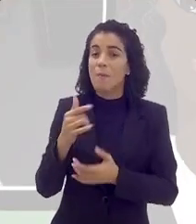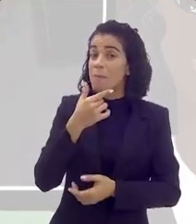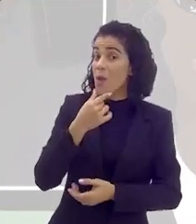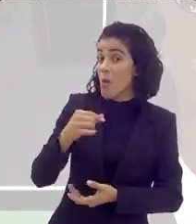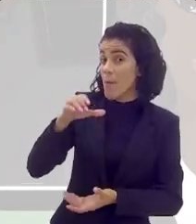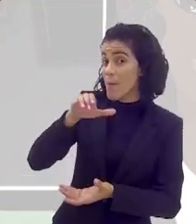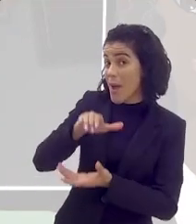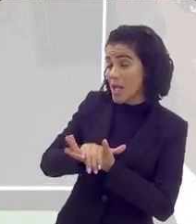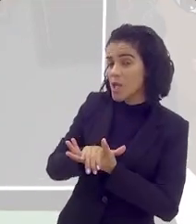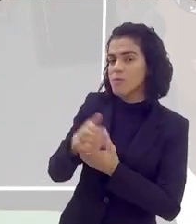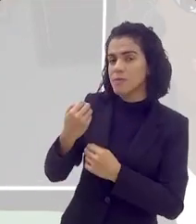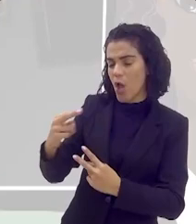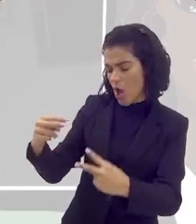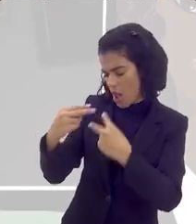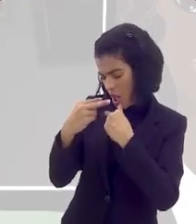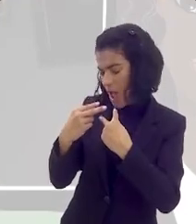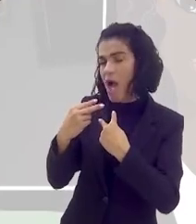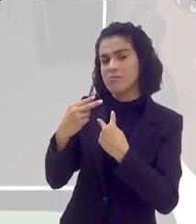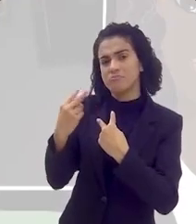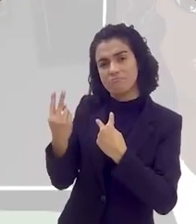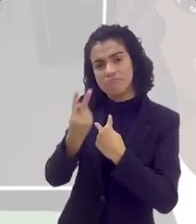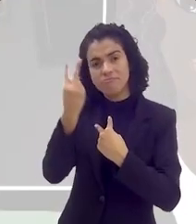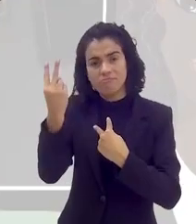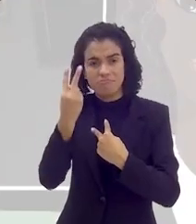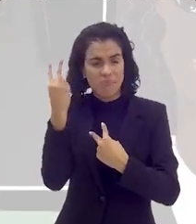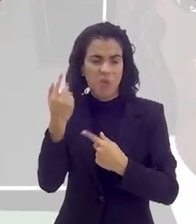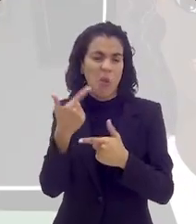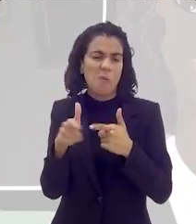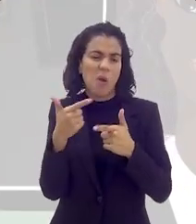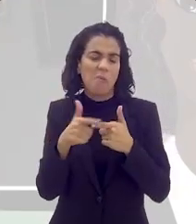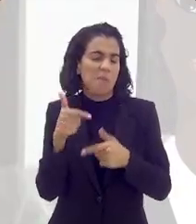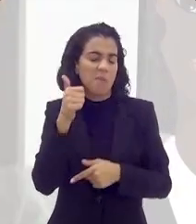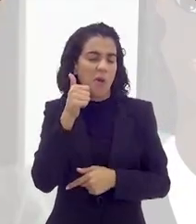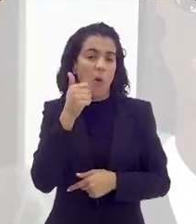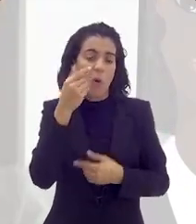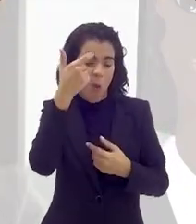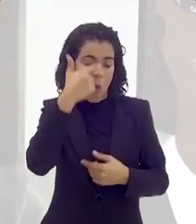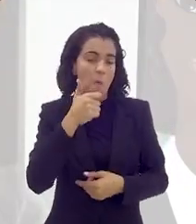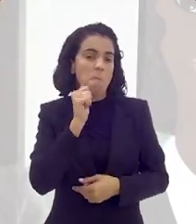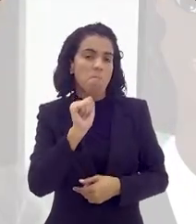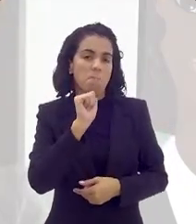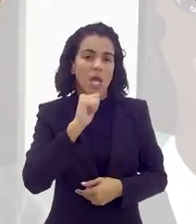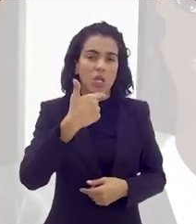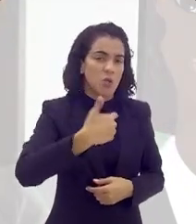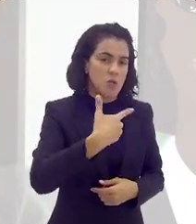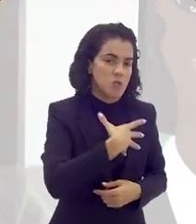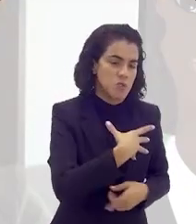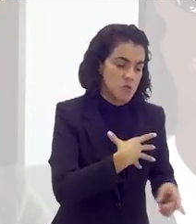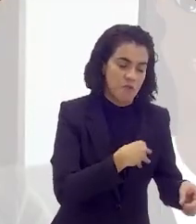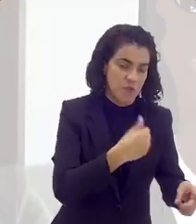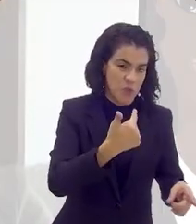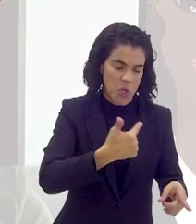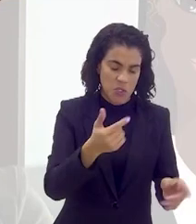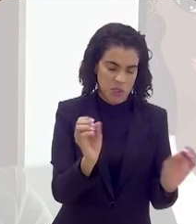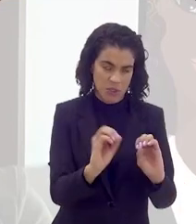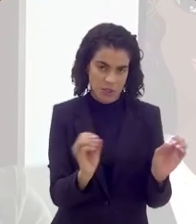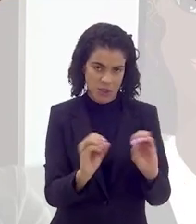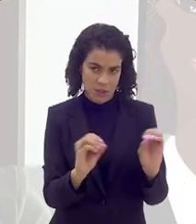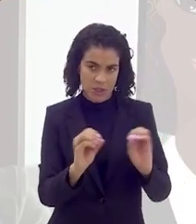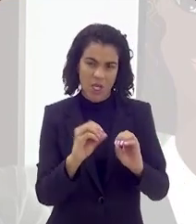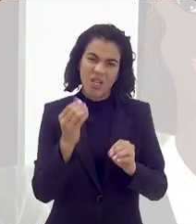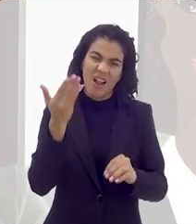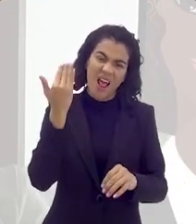do meu marido me validar, não como madrasta do meu enteado, assim, eu não tenho questões com ele, a gente, né, claramente